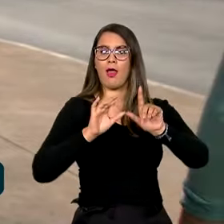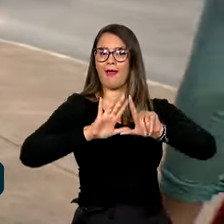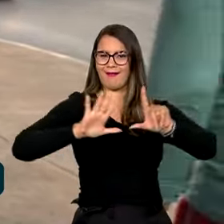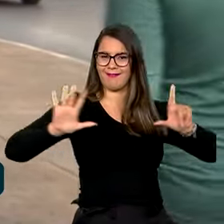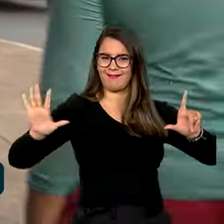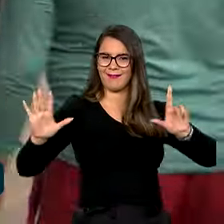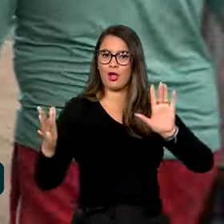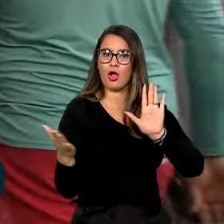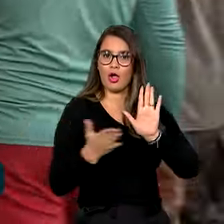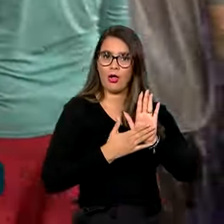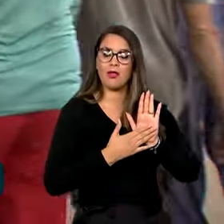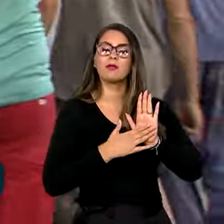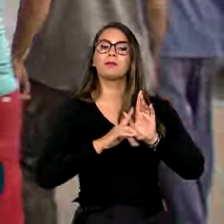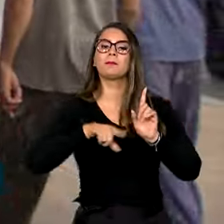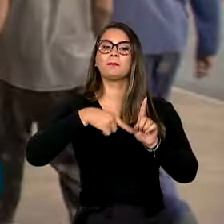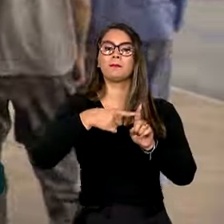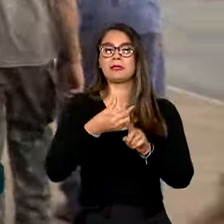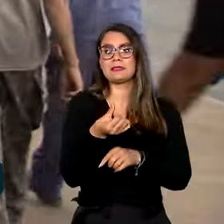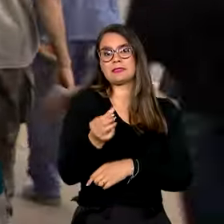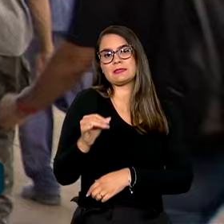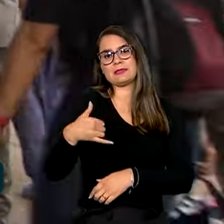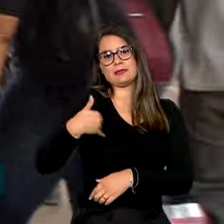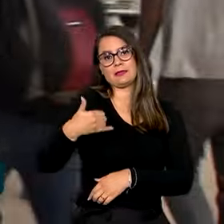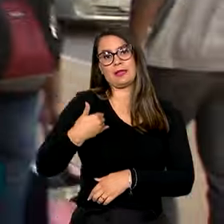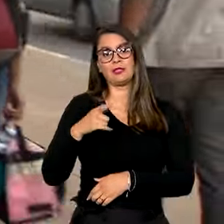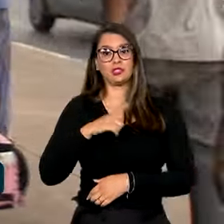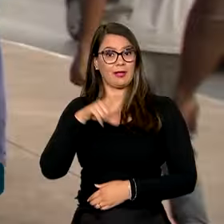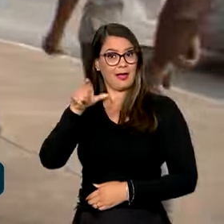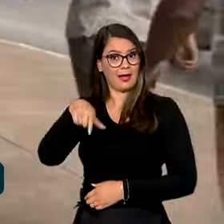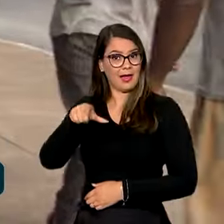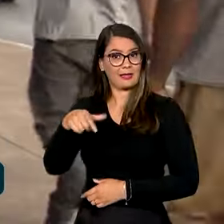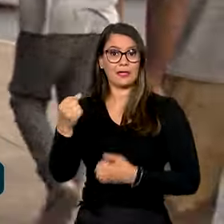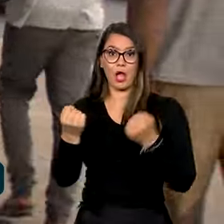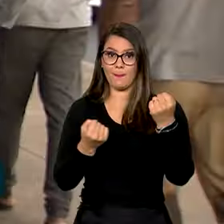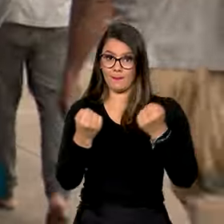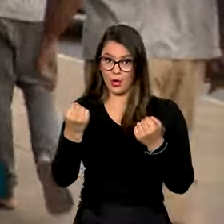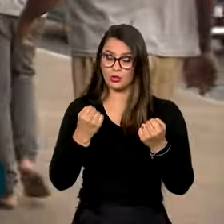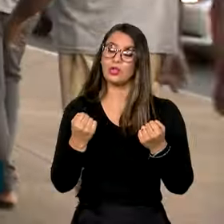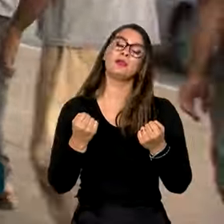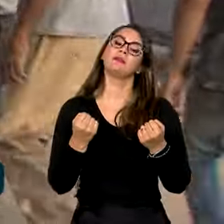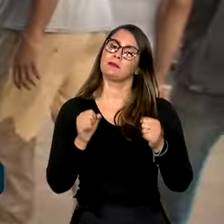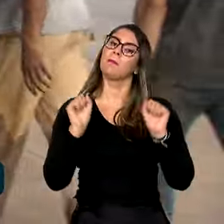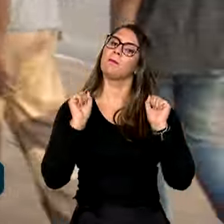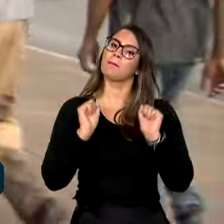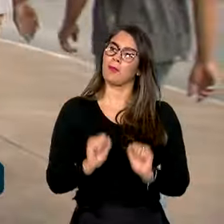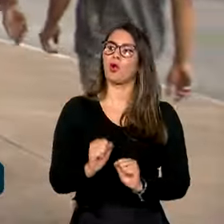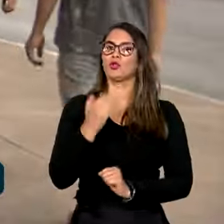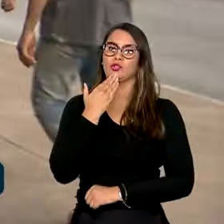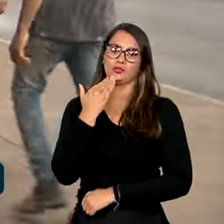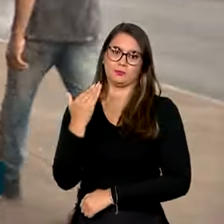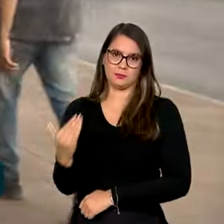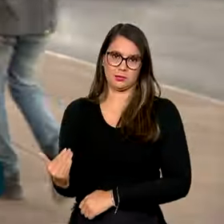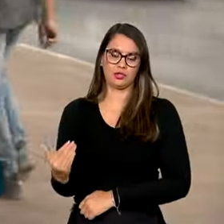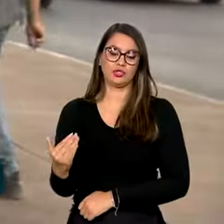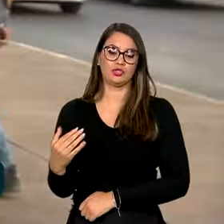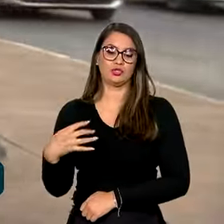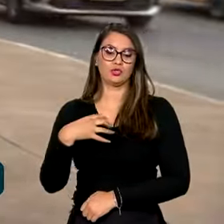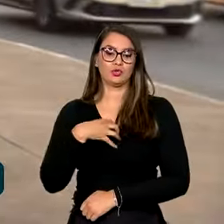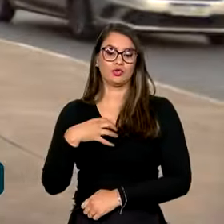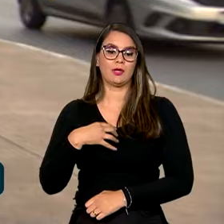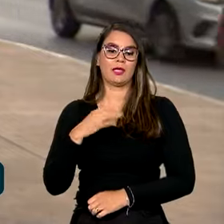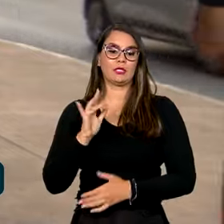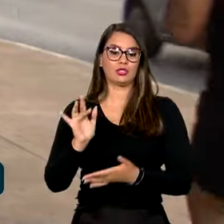Apenas pessoas com mais de 60 anos que tenham carteira de motorista vigente podem fazer o pedido da credencial de forma